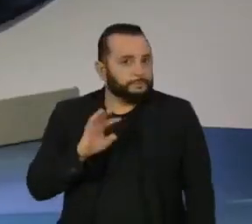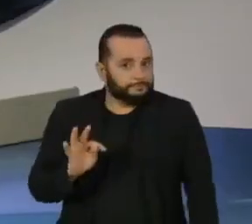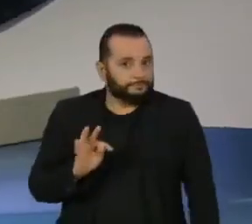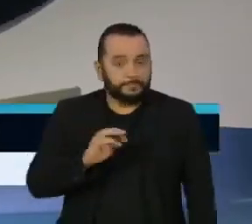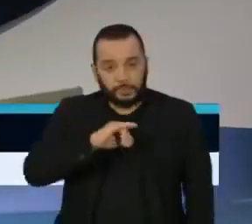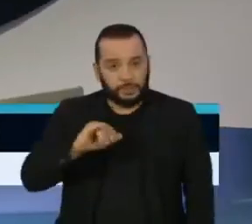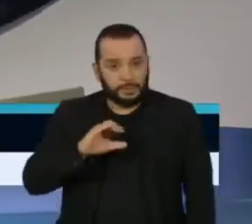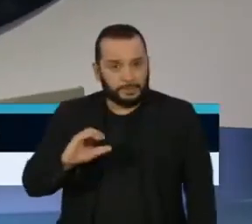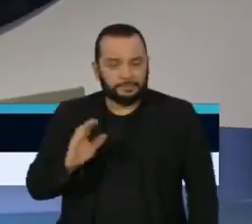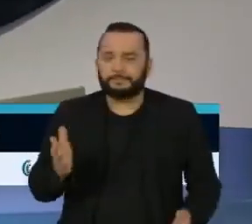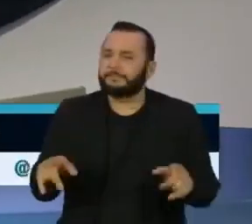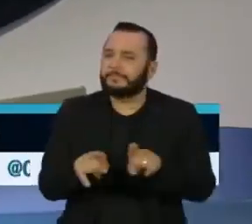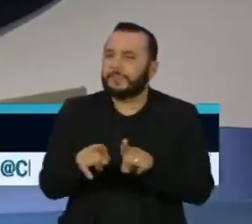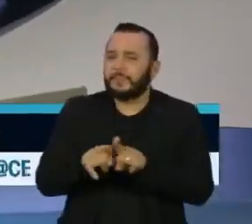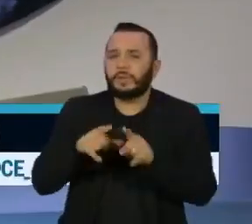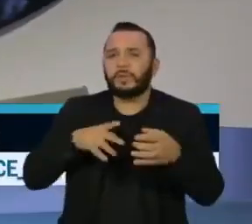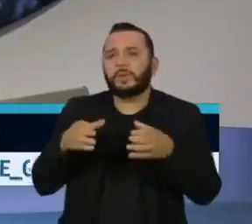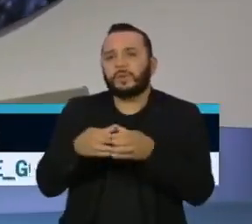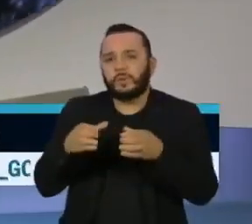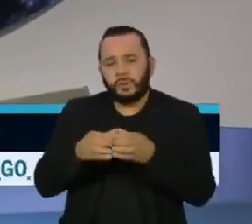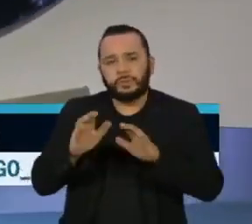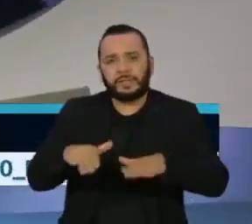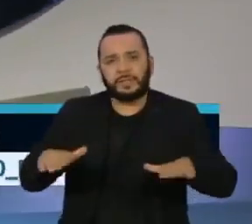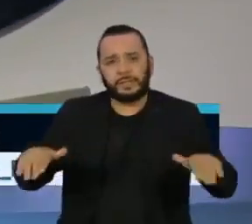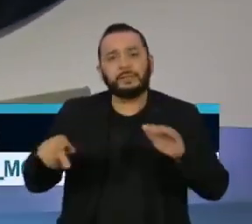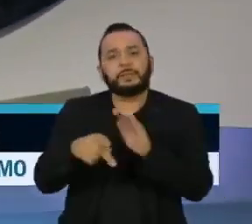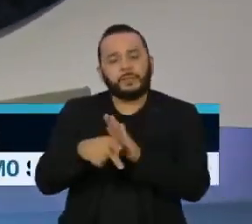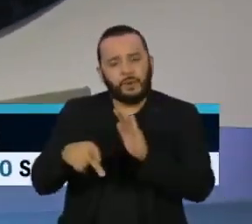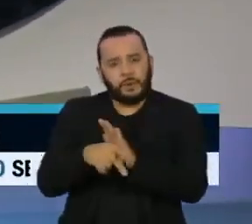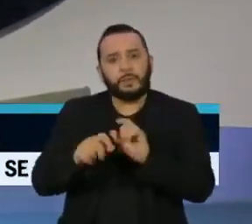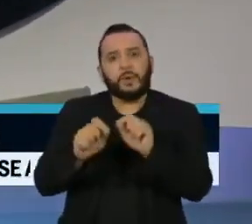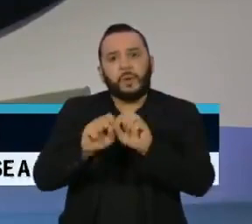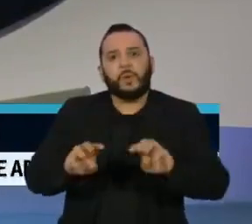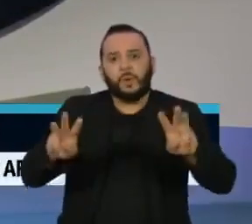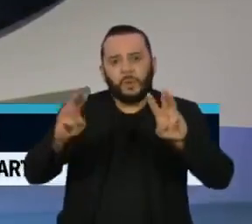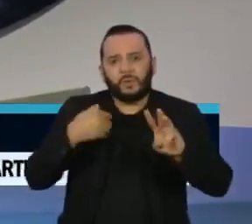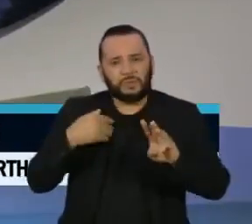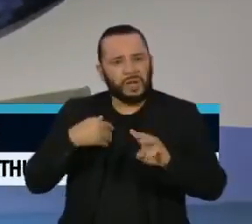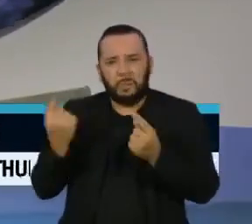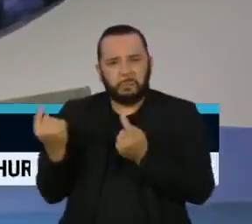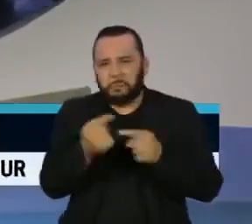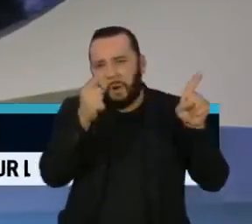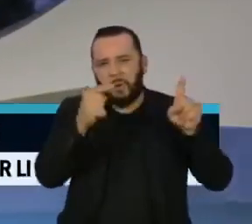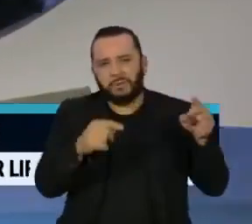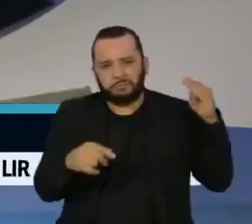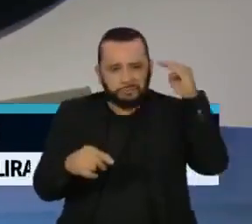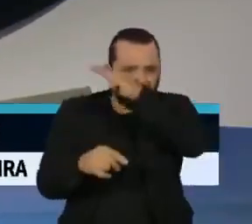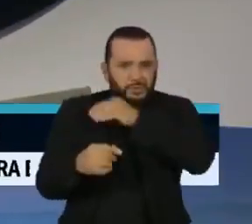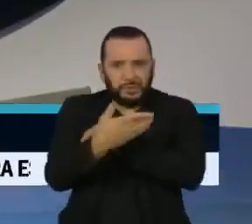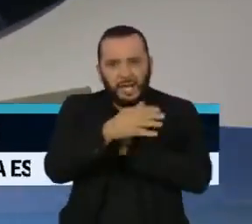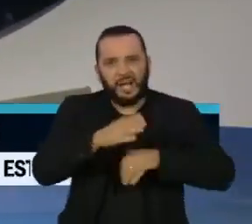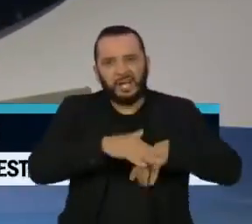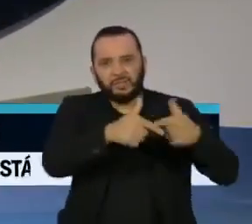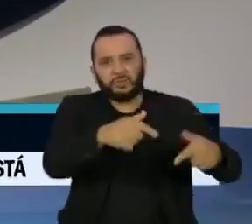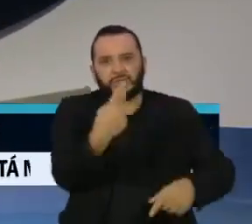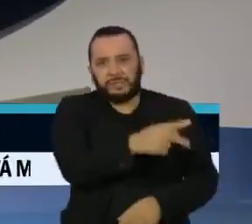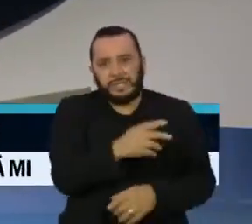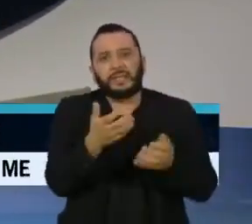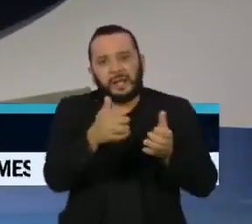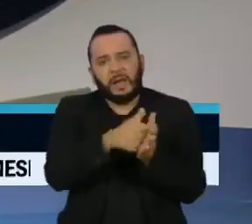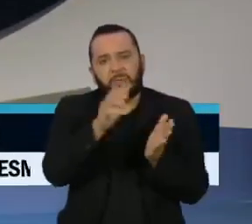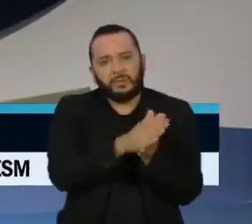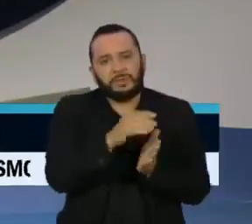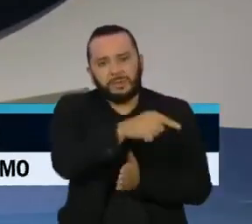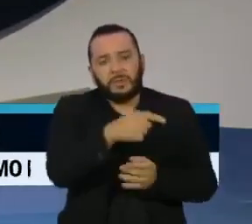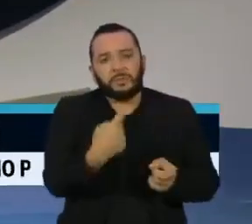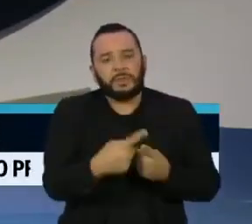O Comitê de Direitos das Crianças da ONU condenou hoje o comportamento do presidente Jair Bolsonaro. A entidade pede uma punição pelo